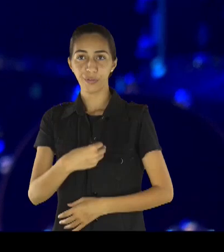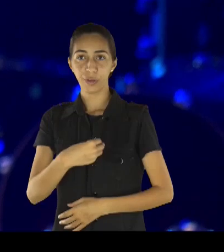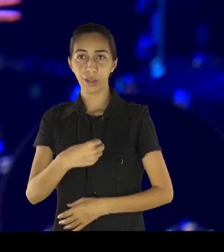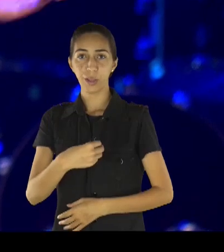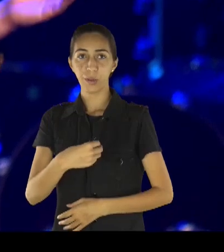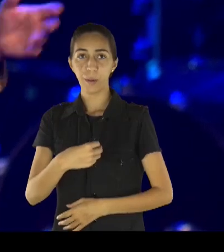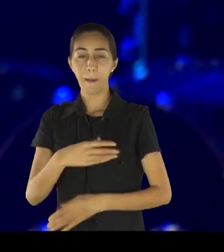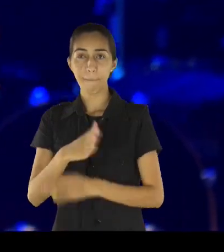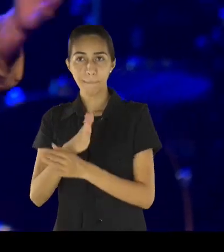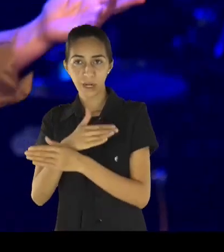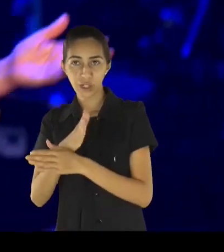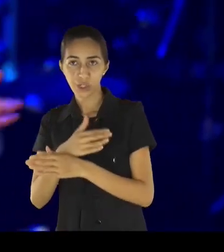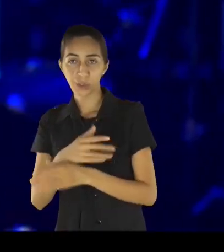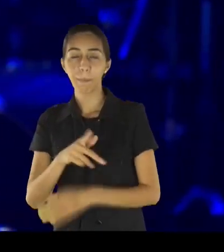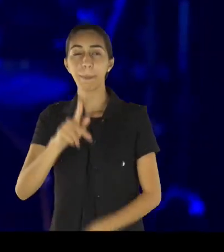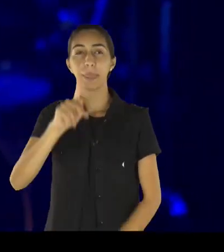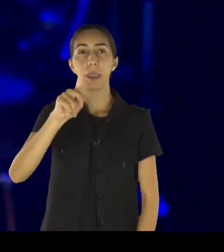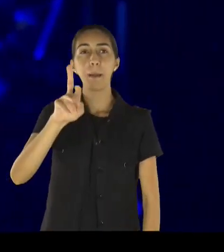aquele,